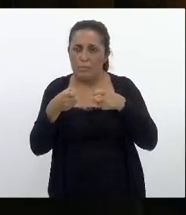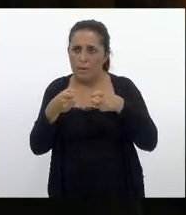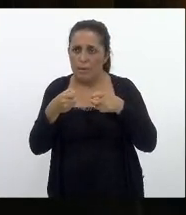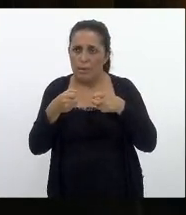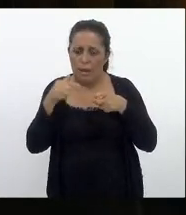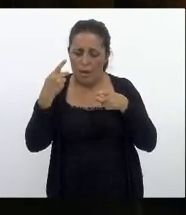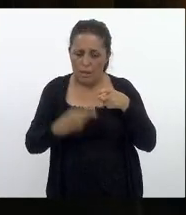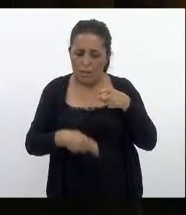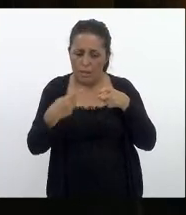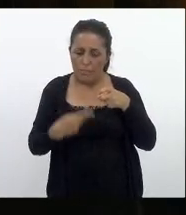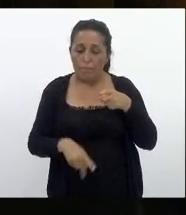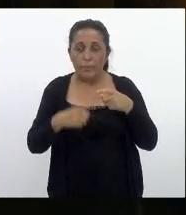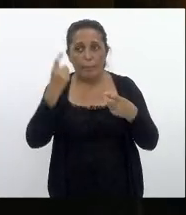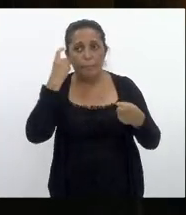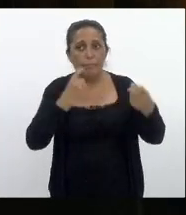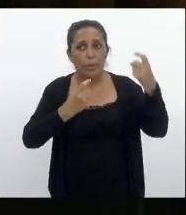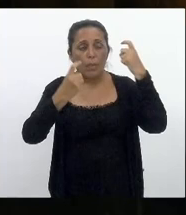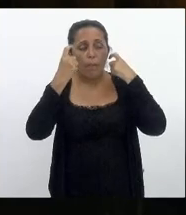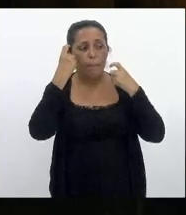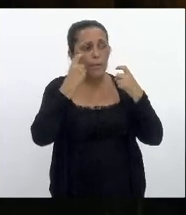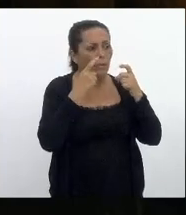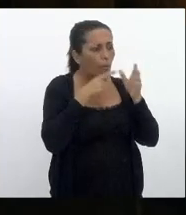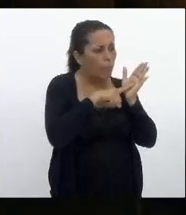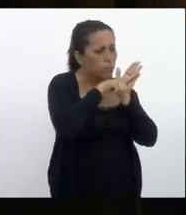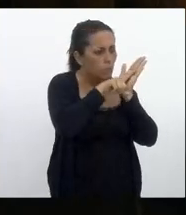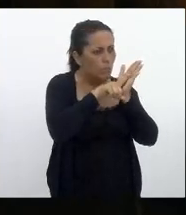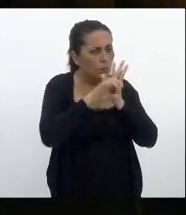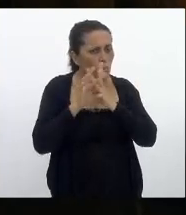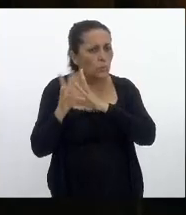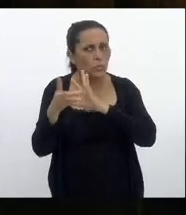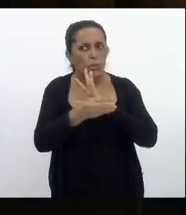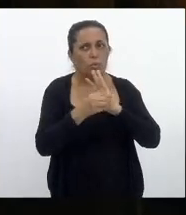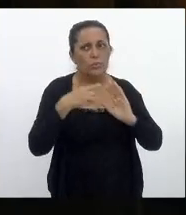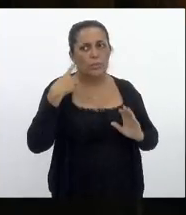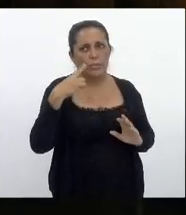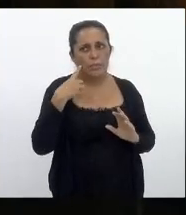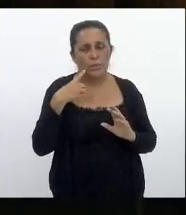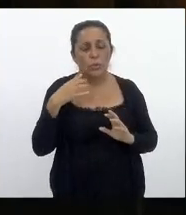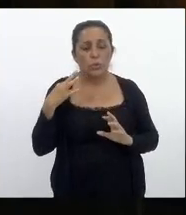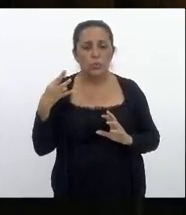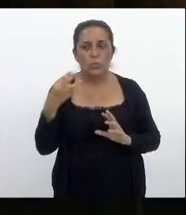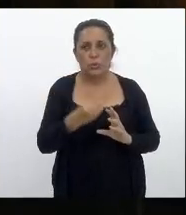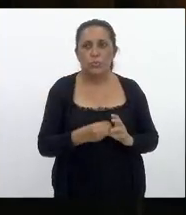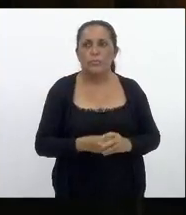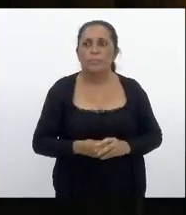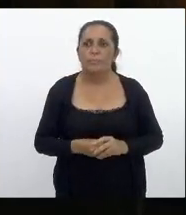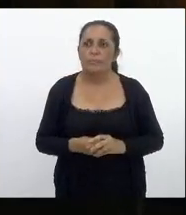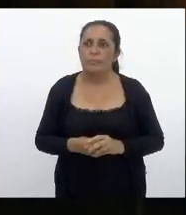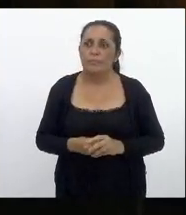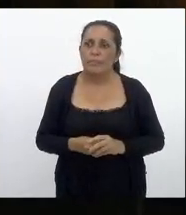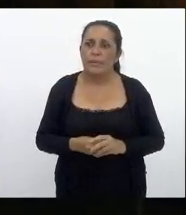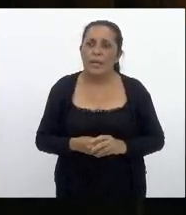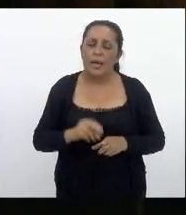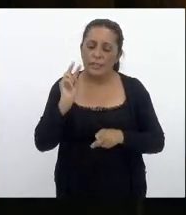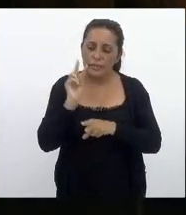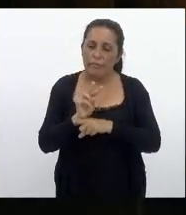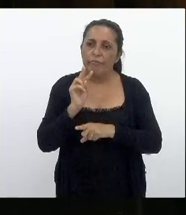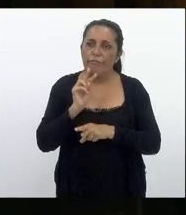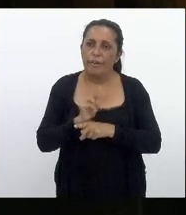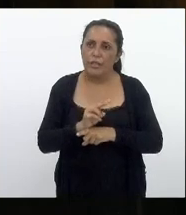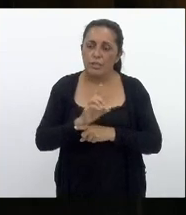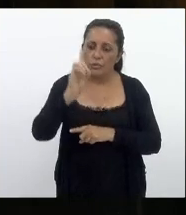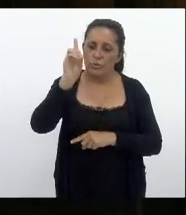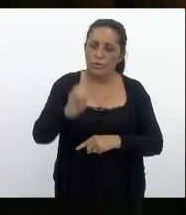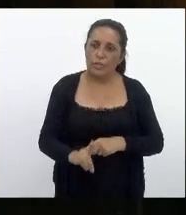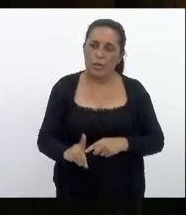que sonda todos os deputados e deputadas que em defesa do